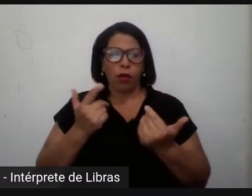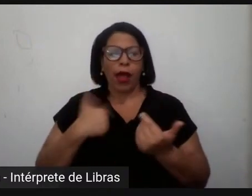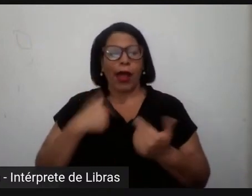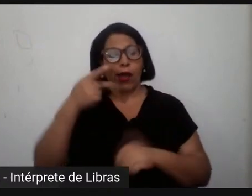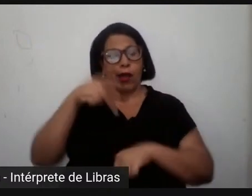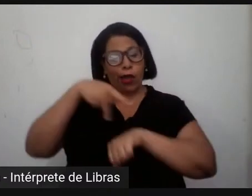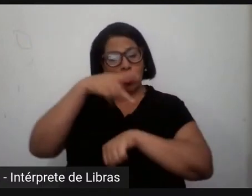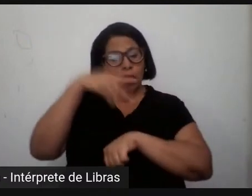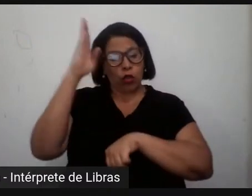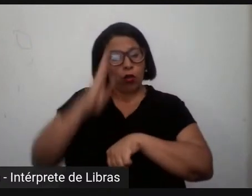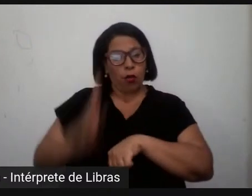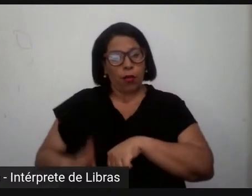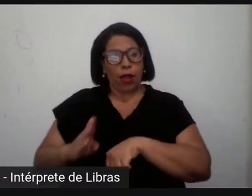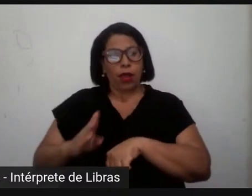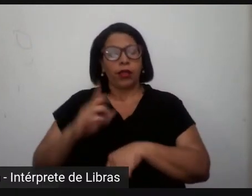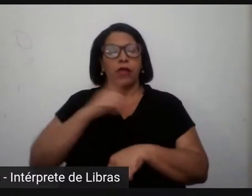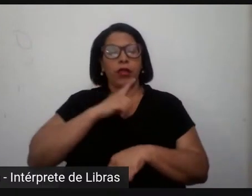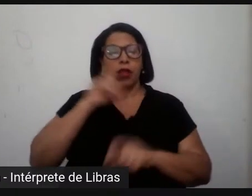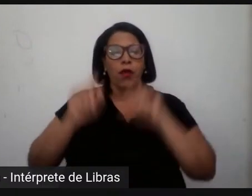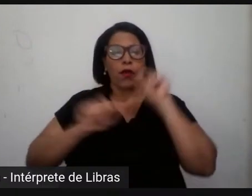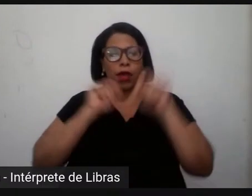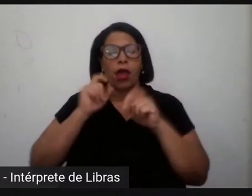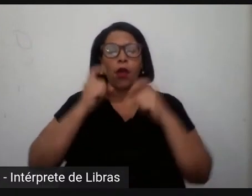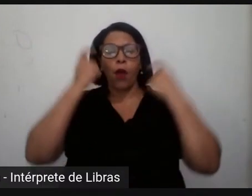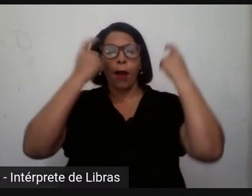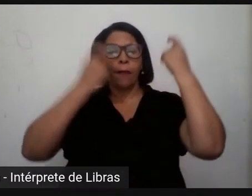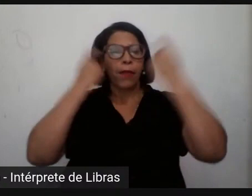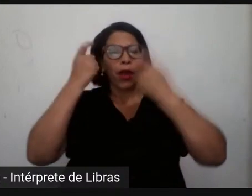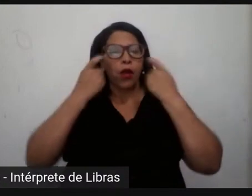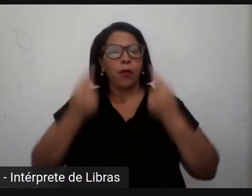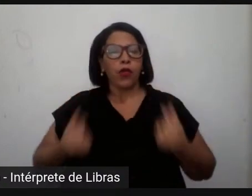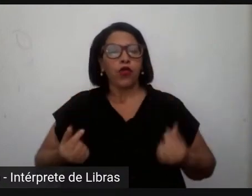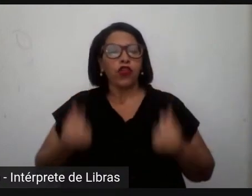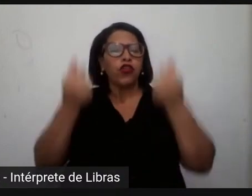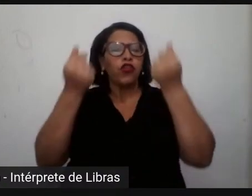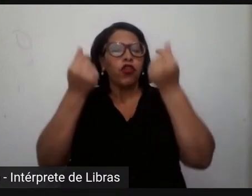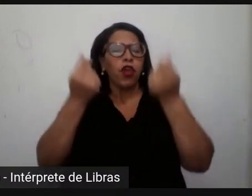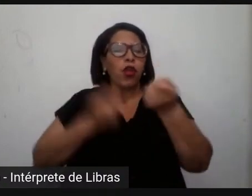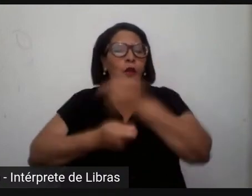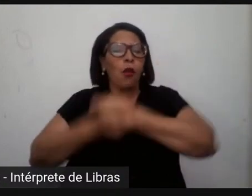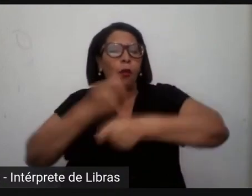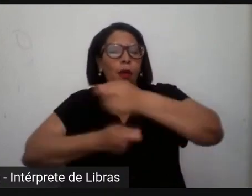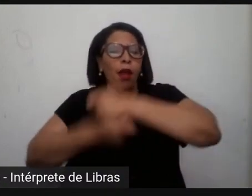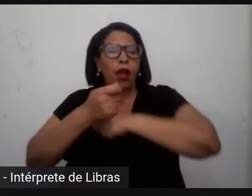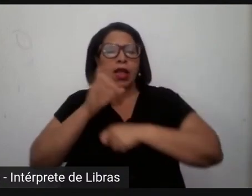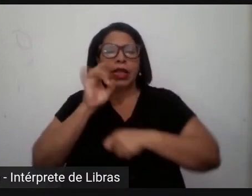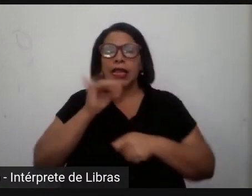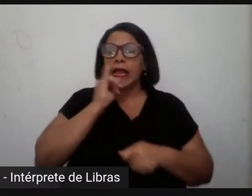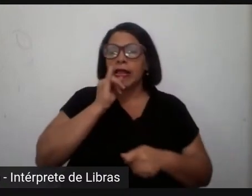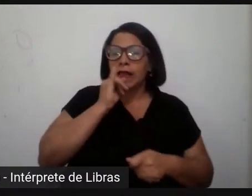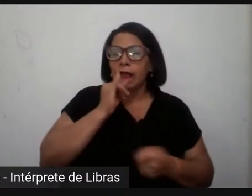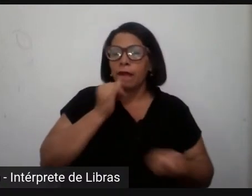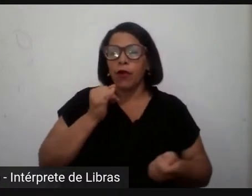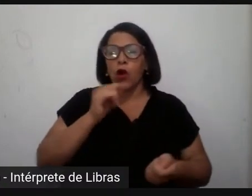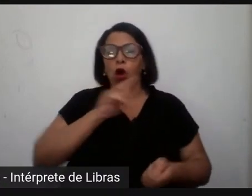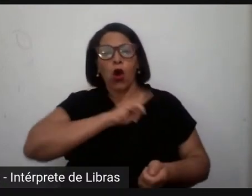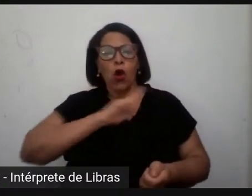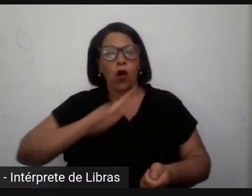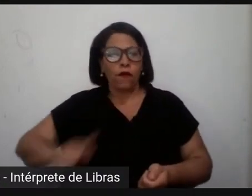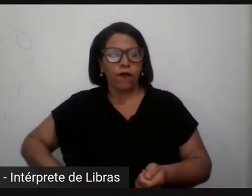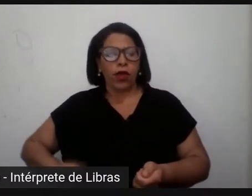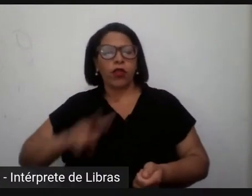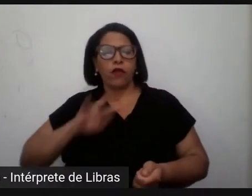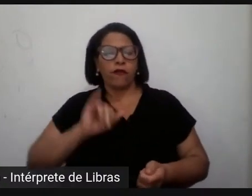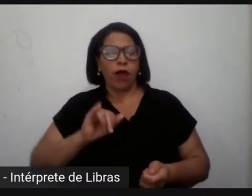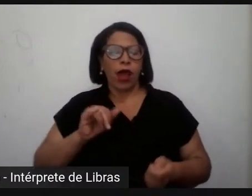existe uma preocupação excessiva em saber se cada medida de cada governo atende ao